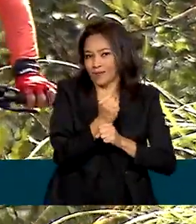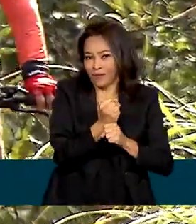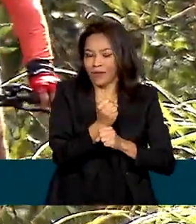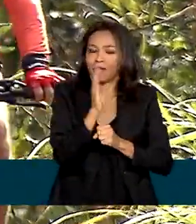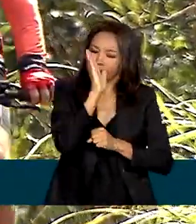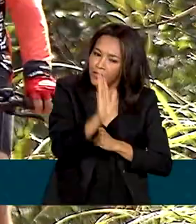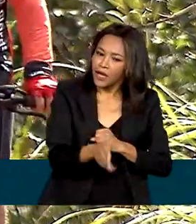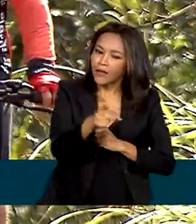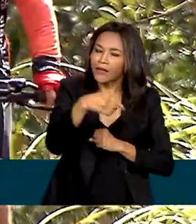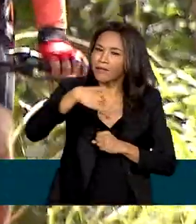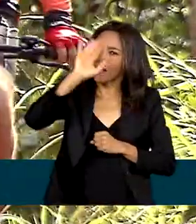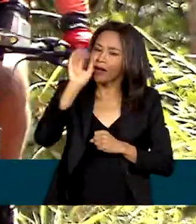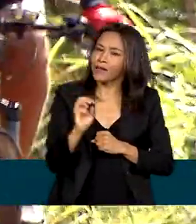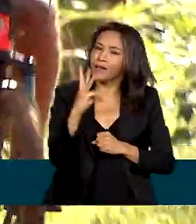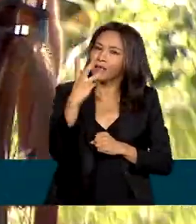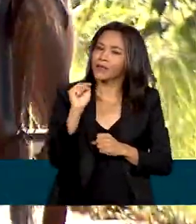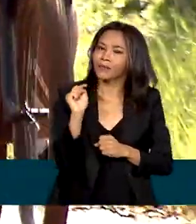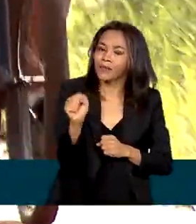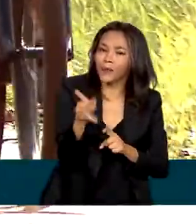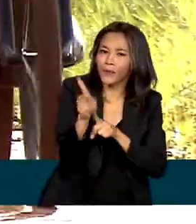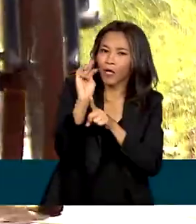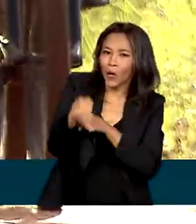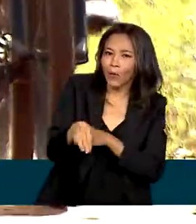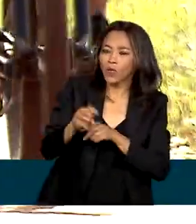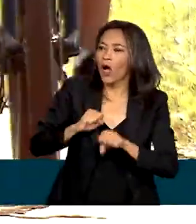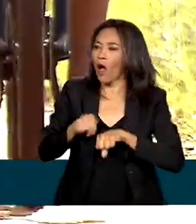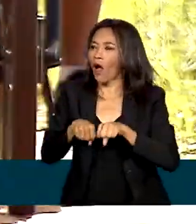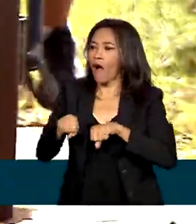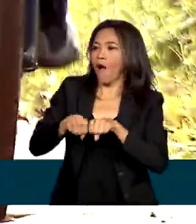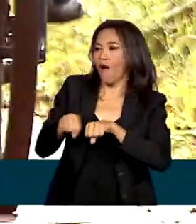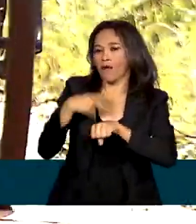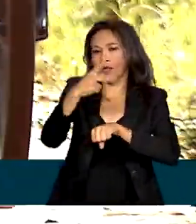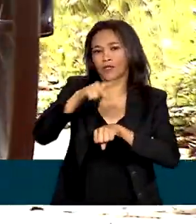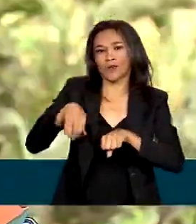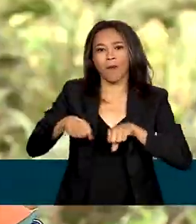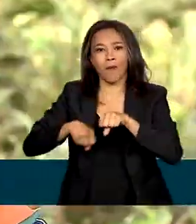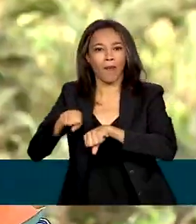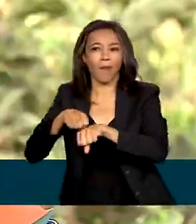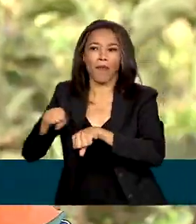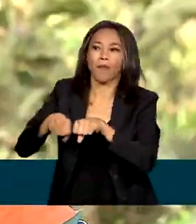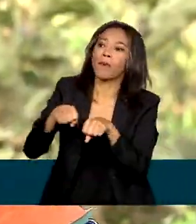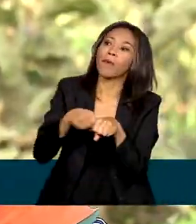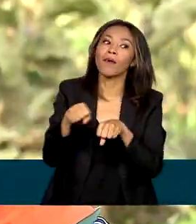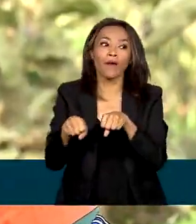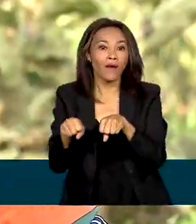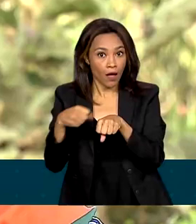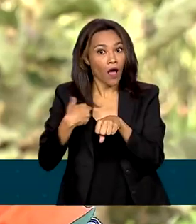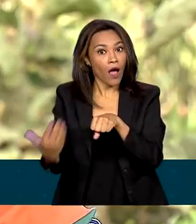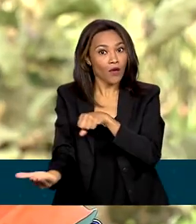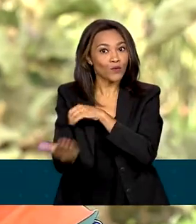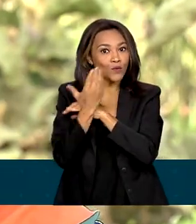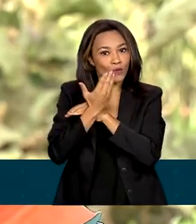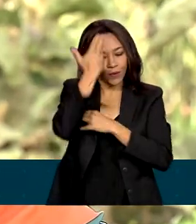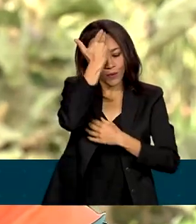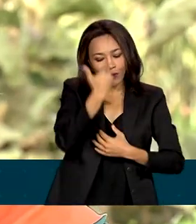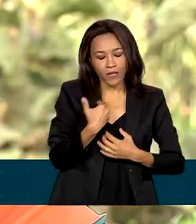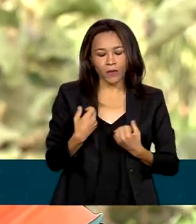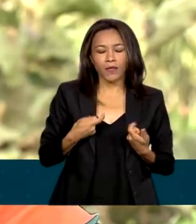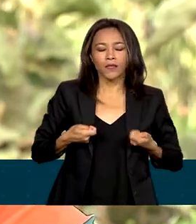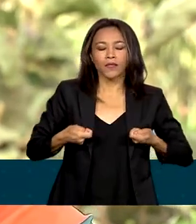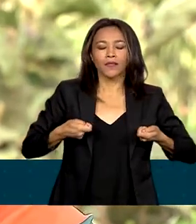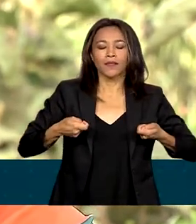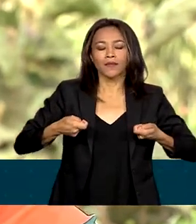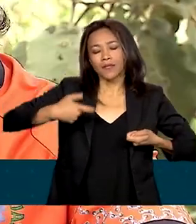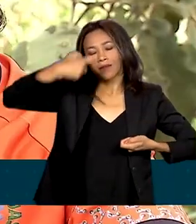contabiliza mais de 3 mil quilômetros rodados em cima da sua magrela. Garante que ajuda no equilíbrio do corpo